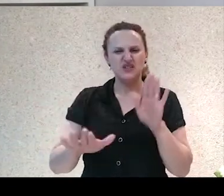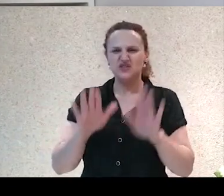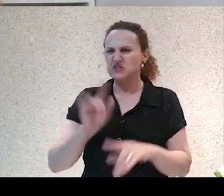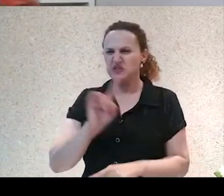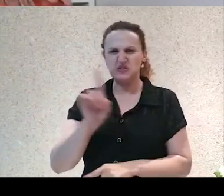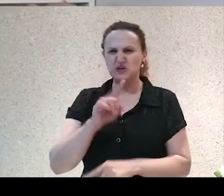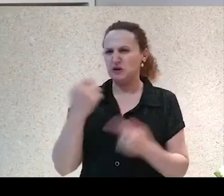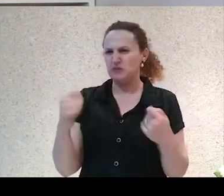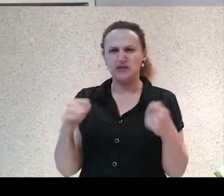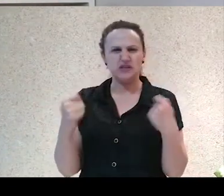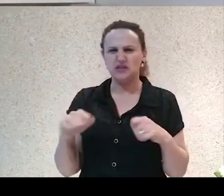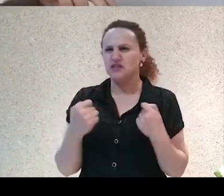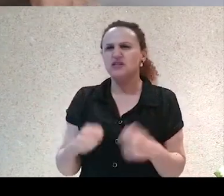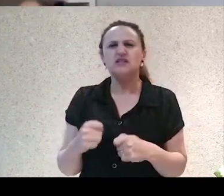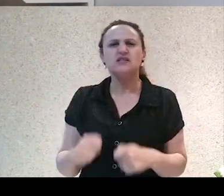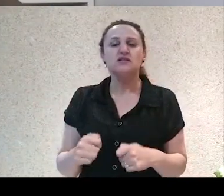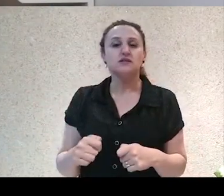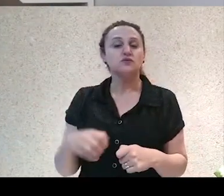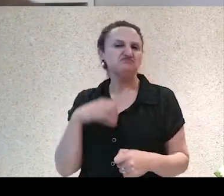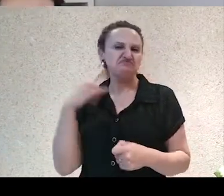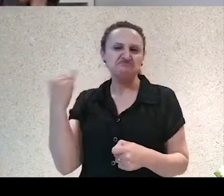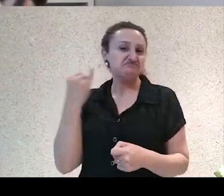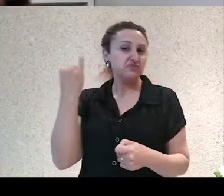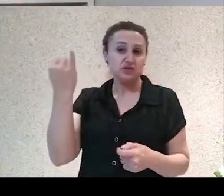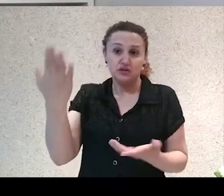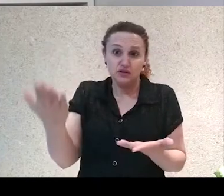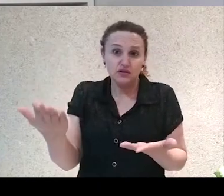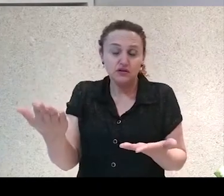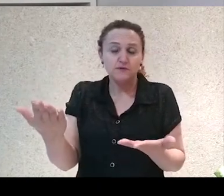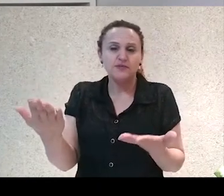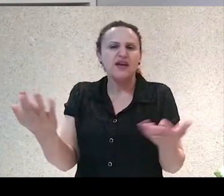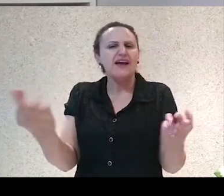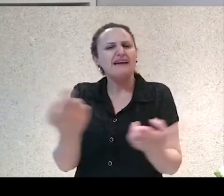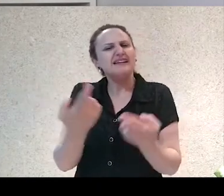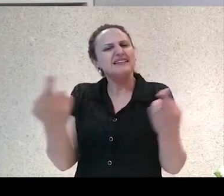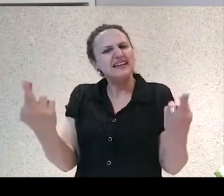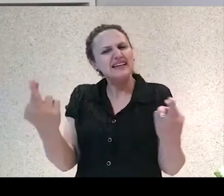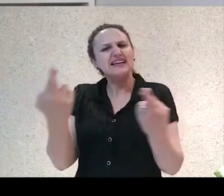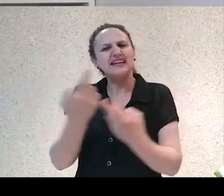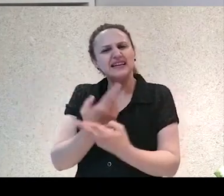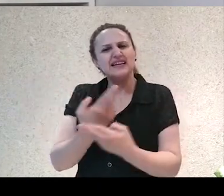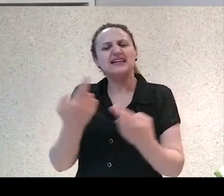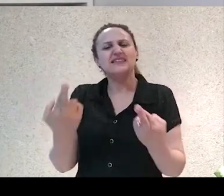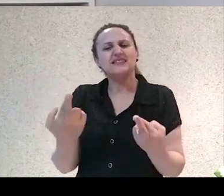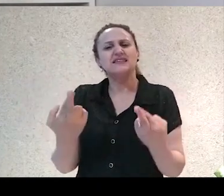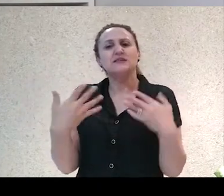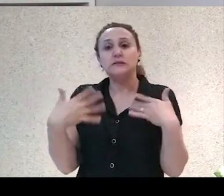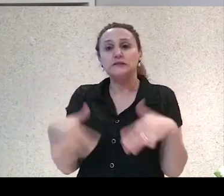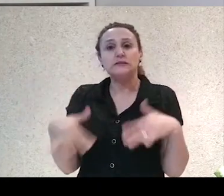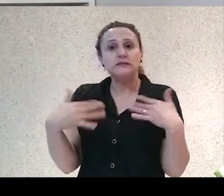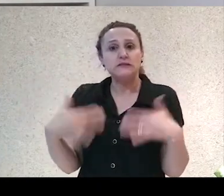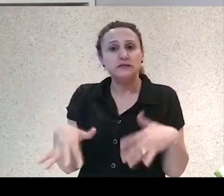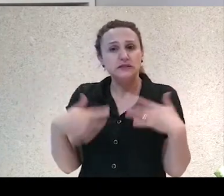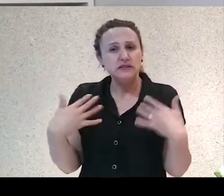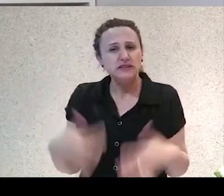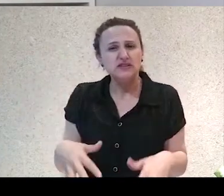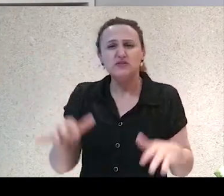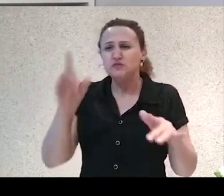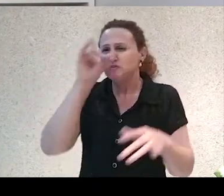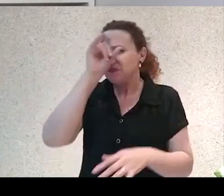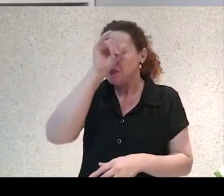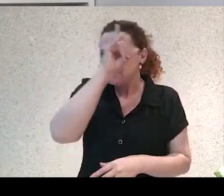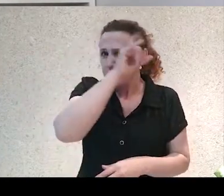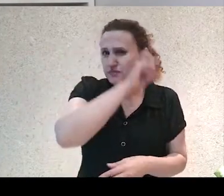sociedade, como em A Metamorfose do Kafka. Essa relação tênue, essa relação tensa entre política e família,